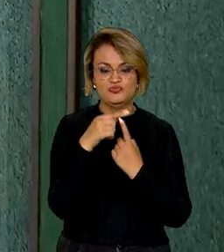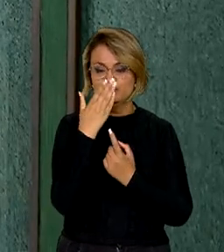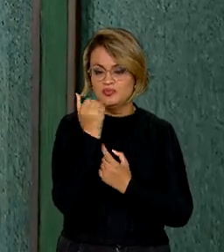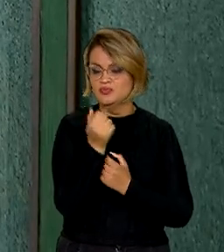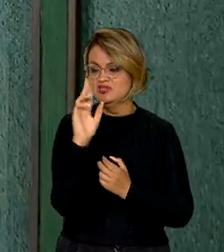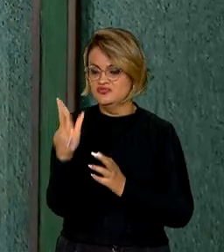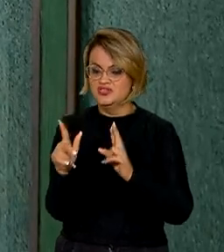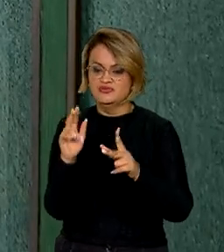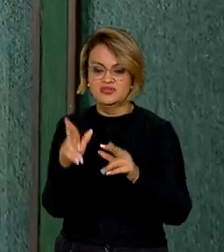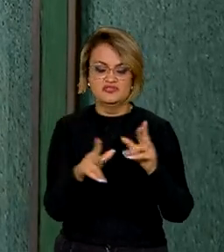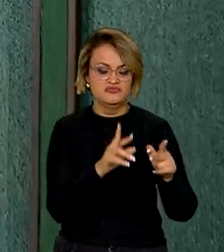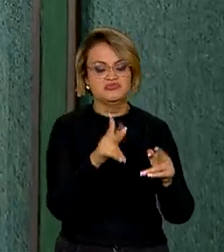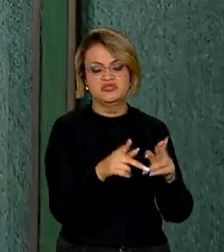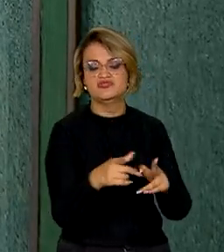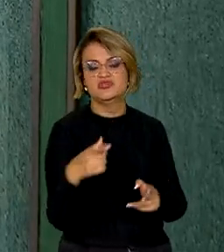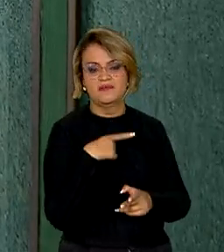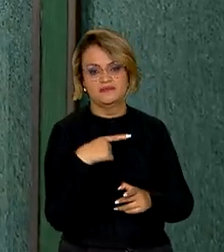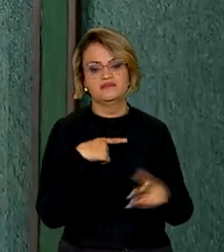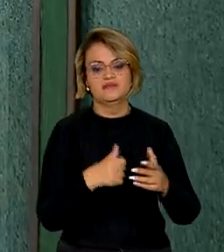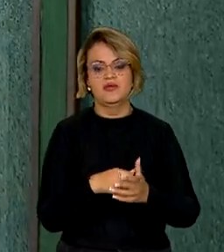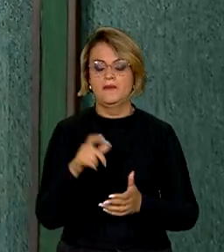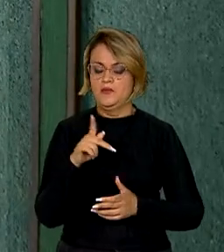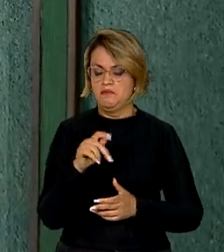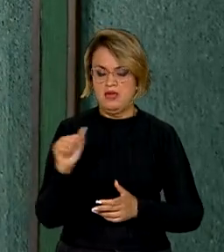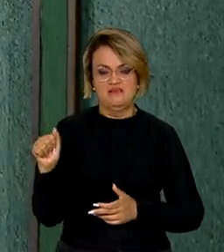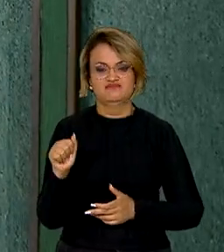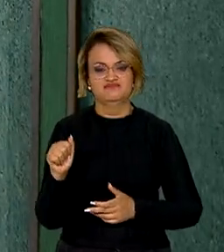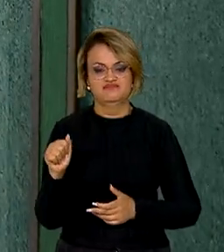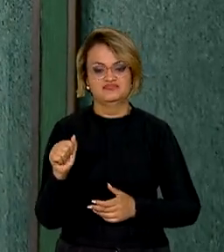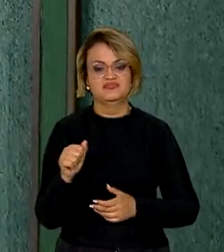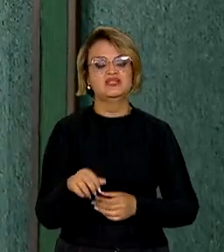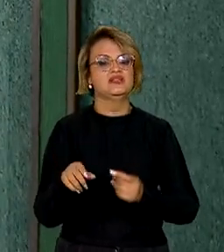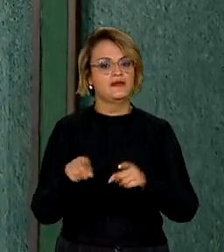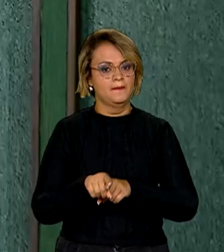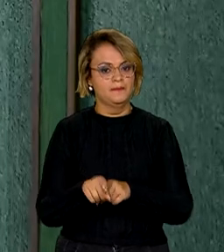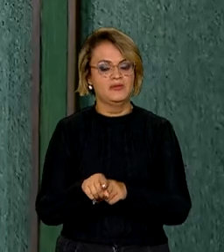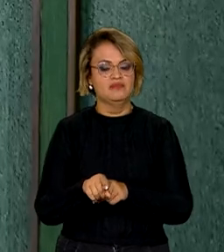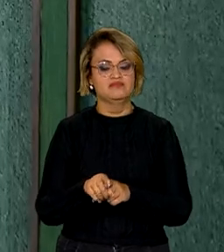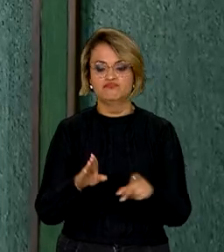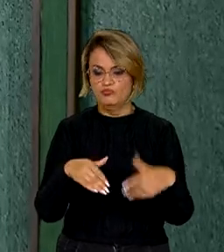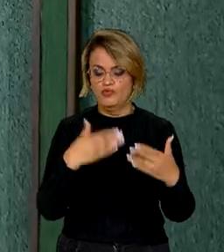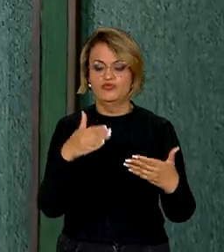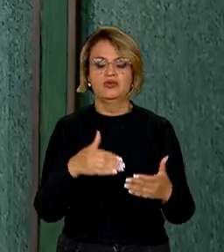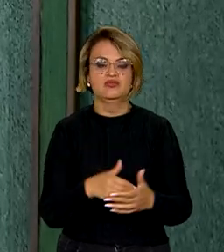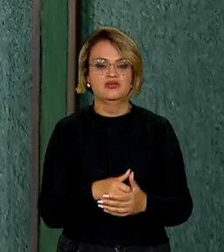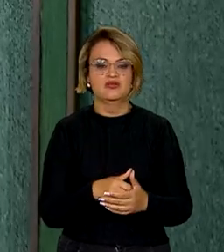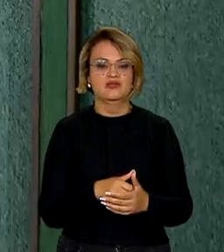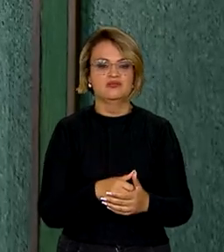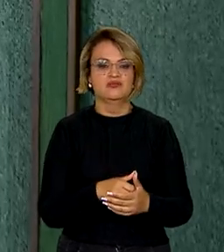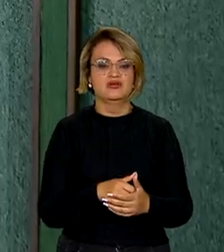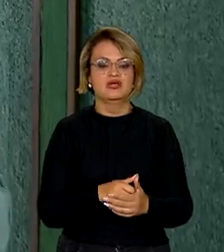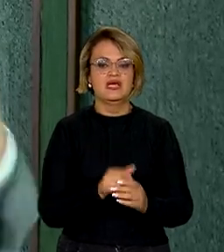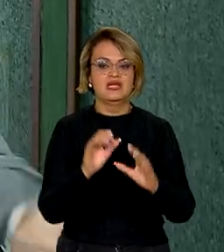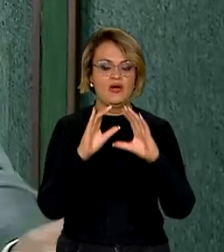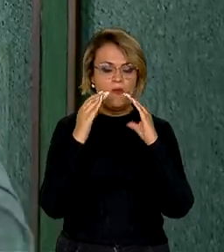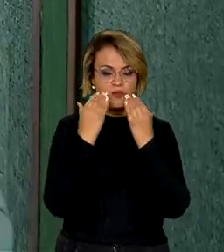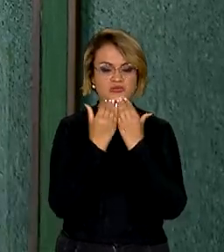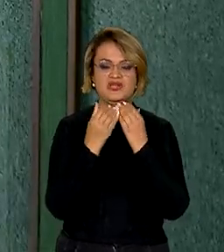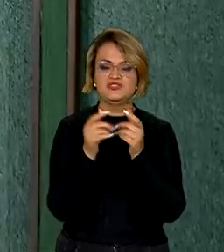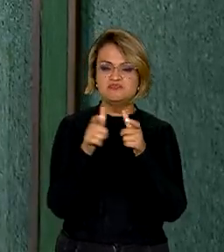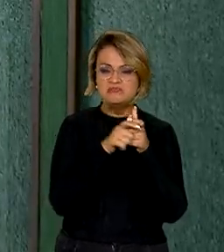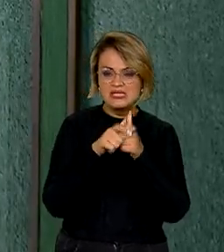oferecidos para o PA, e ao mesmo tempo gira renda nas pequenas comunidades